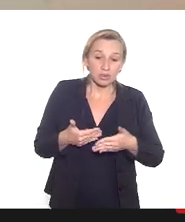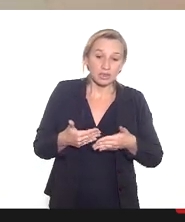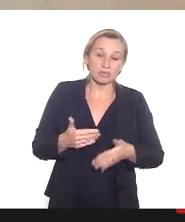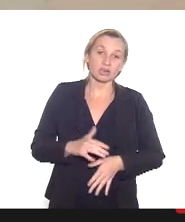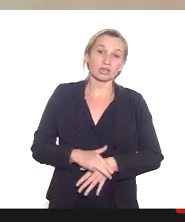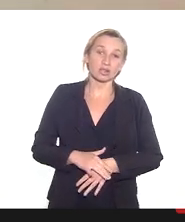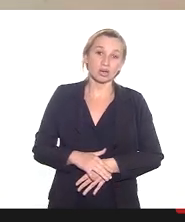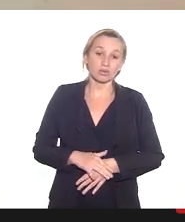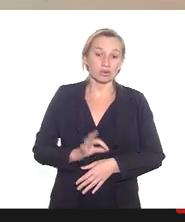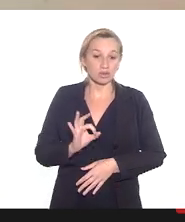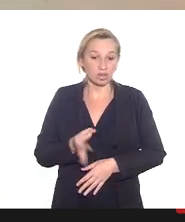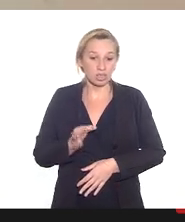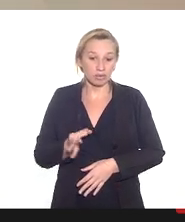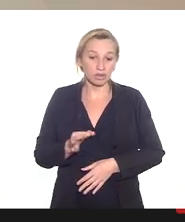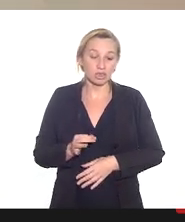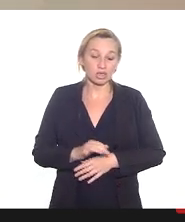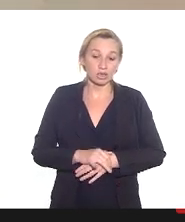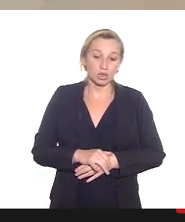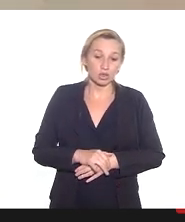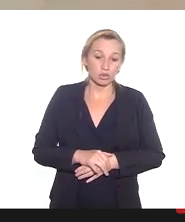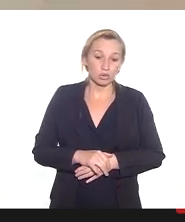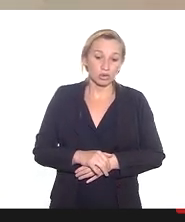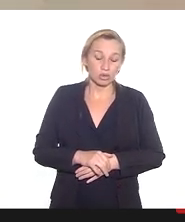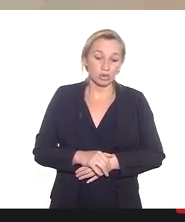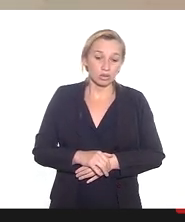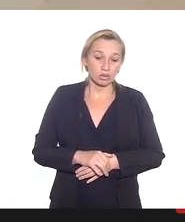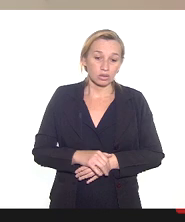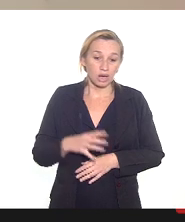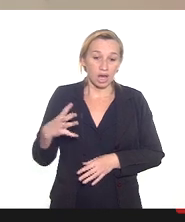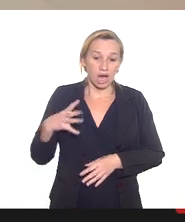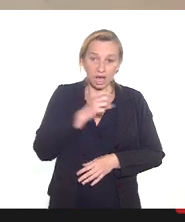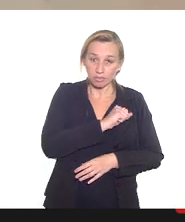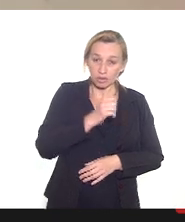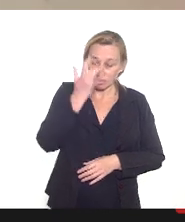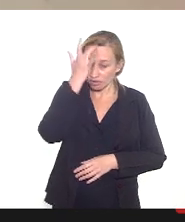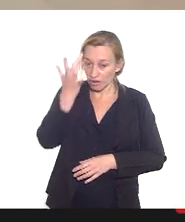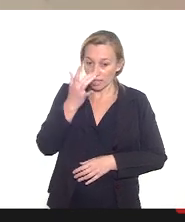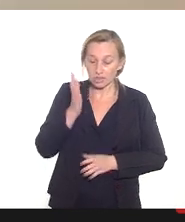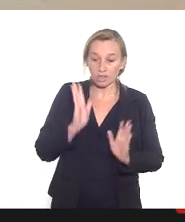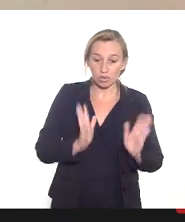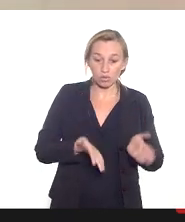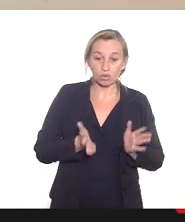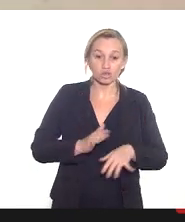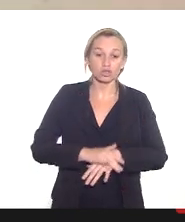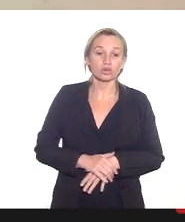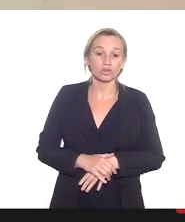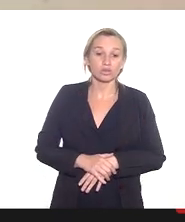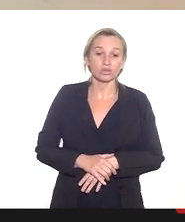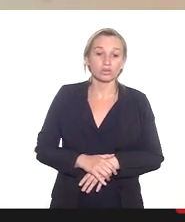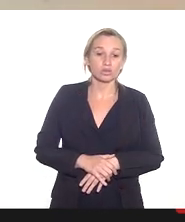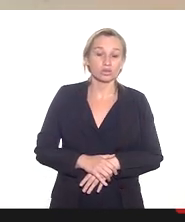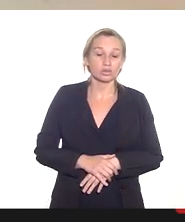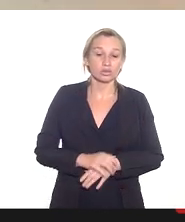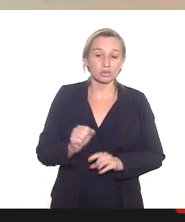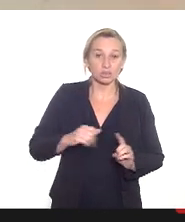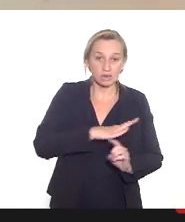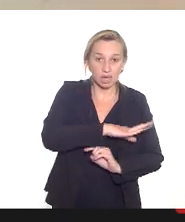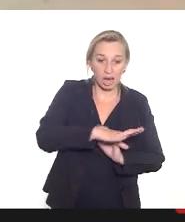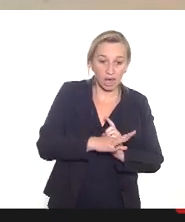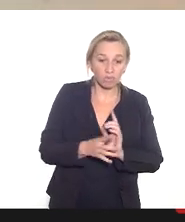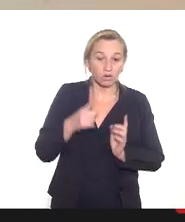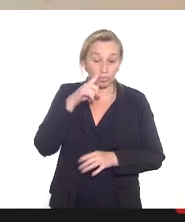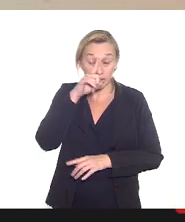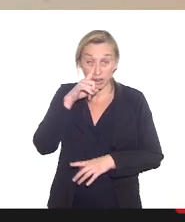inclusive por meios dos meios mais fáceis como hoje a rede social a maioria das pessoas tem um